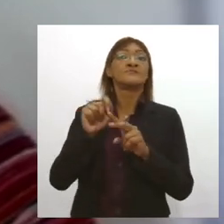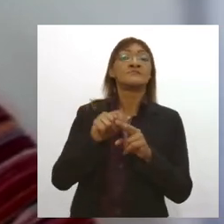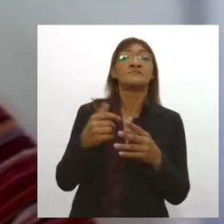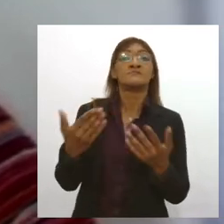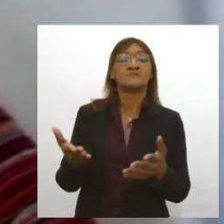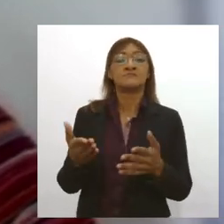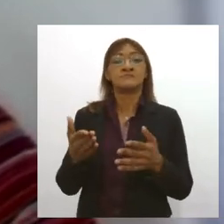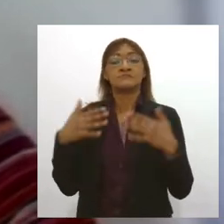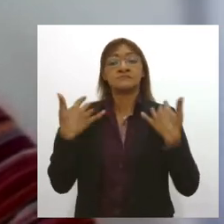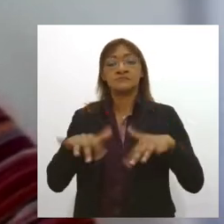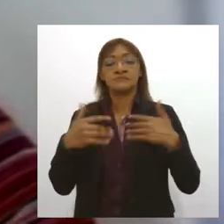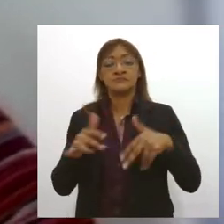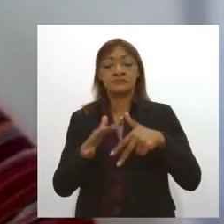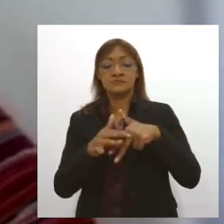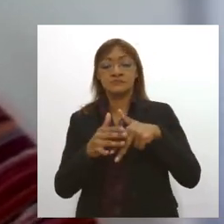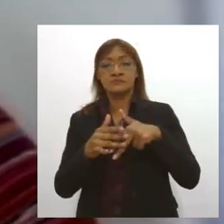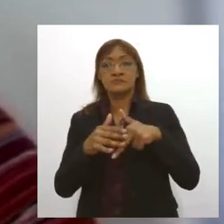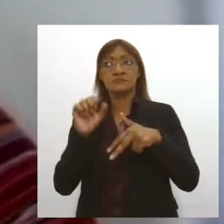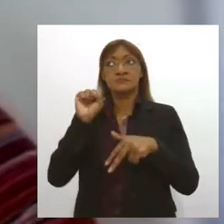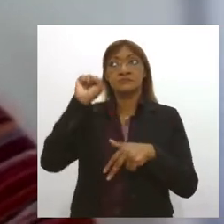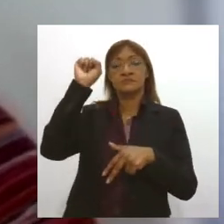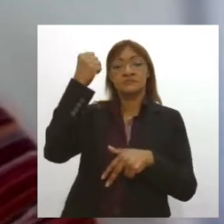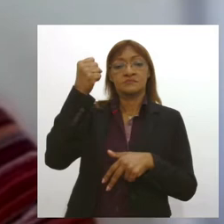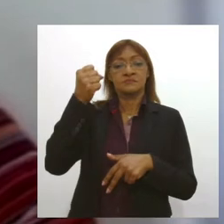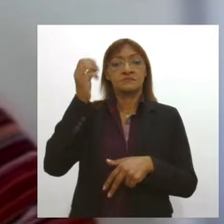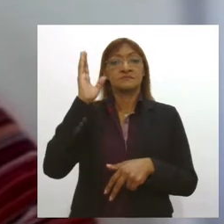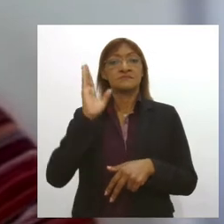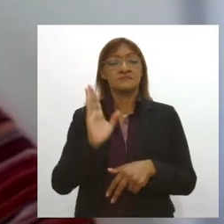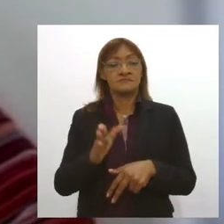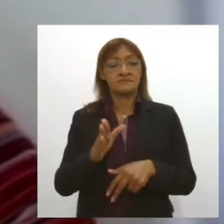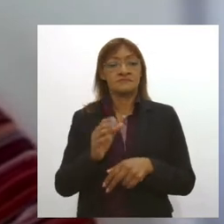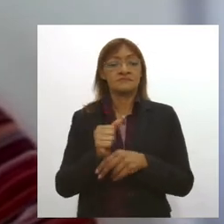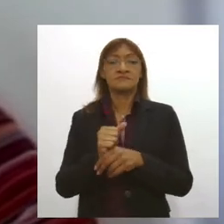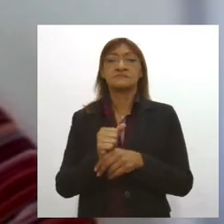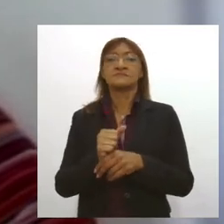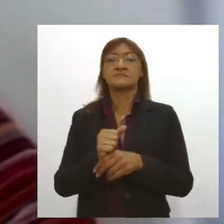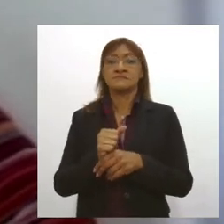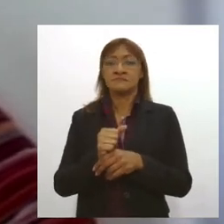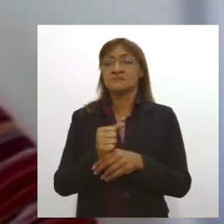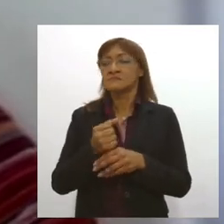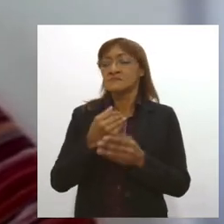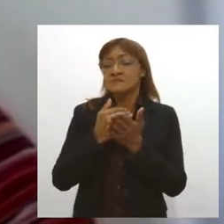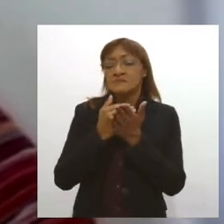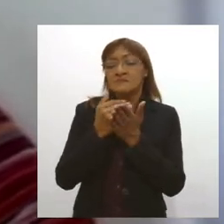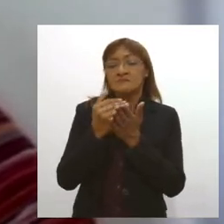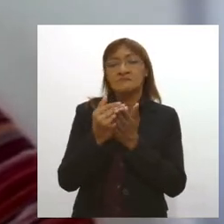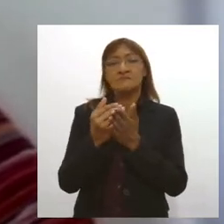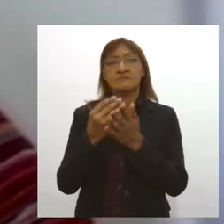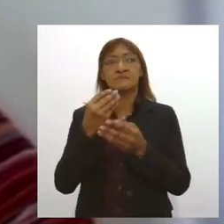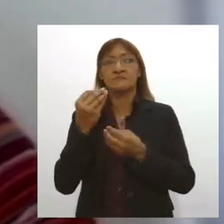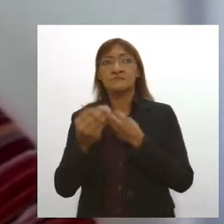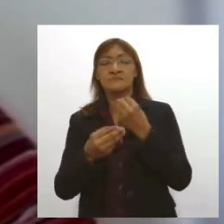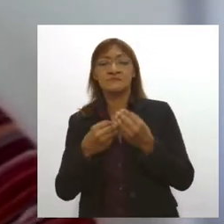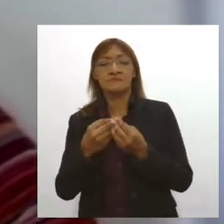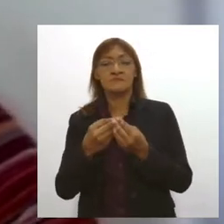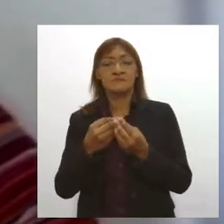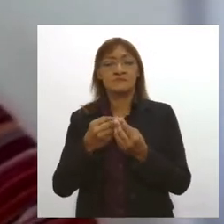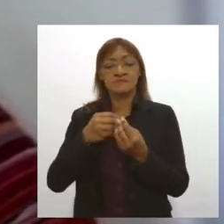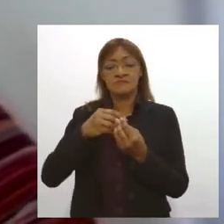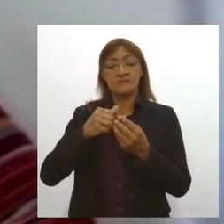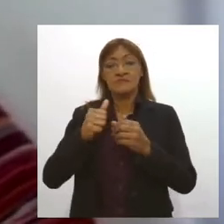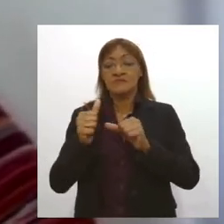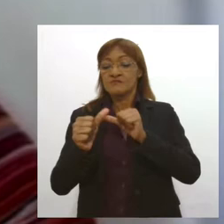pacientes graves, eles são pacientes que já estão progredindo na sintomatologia, já estão passando por um processo